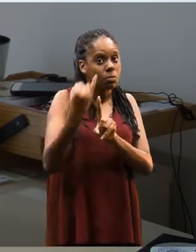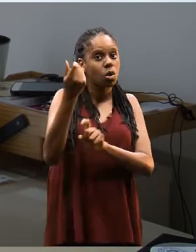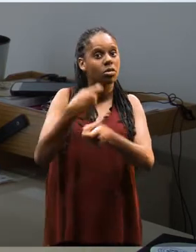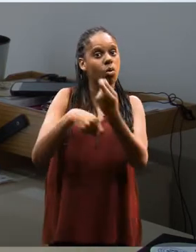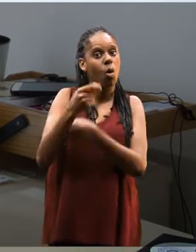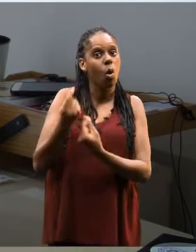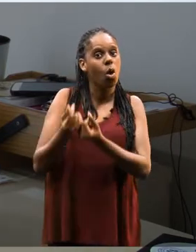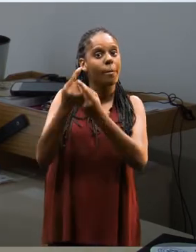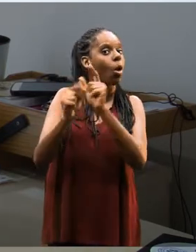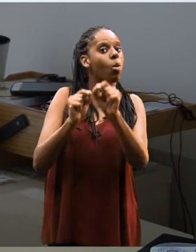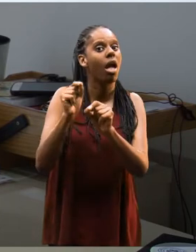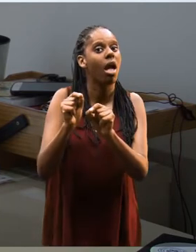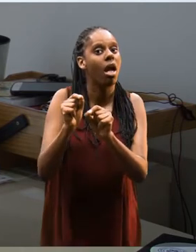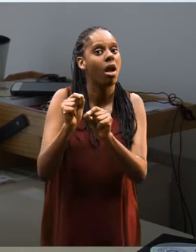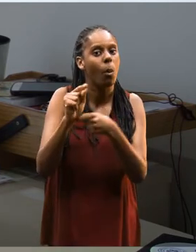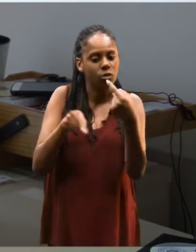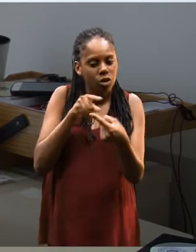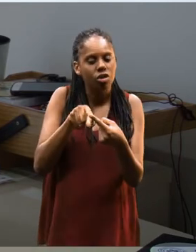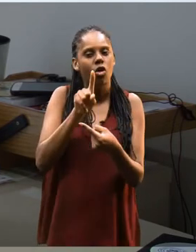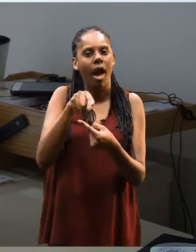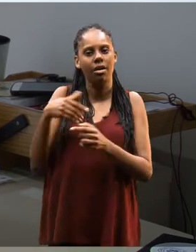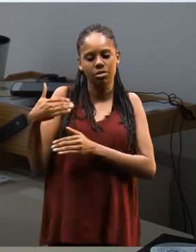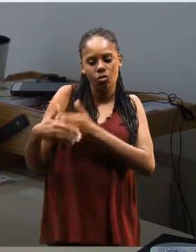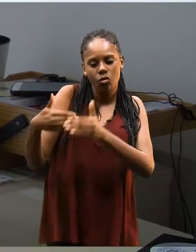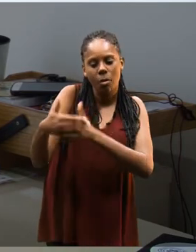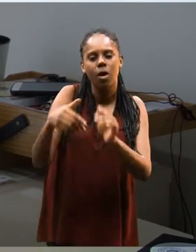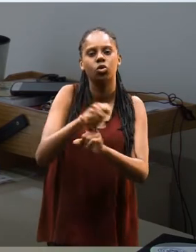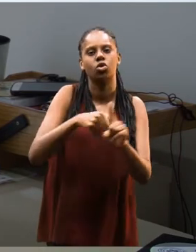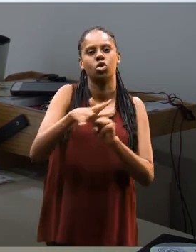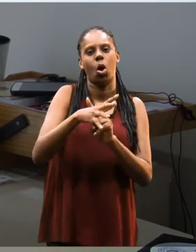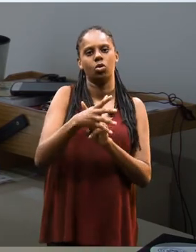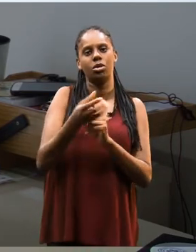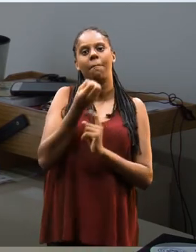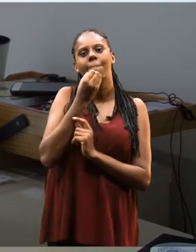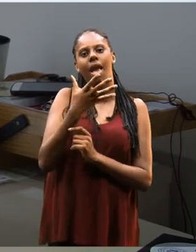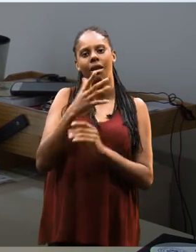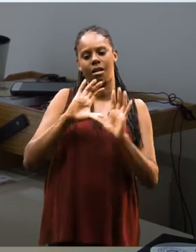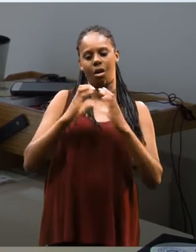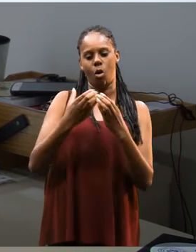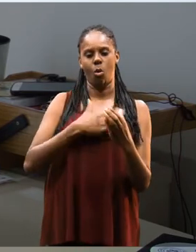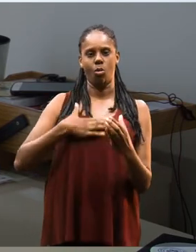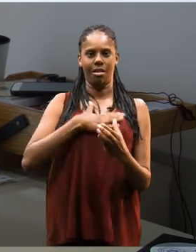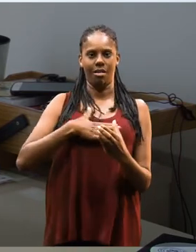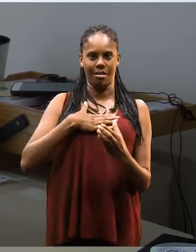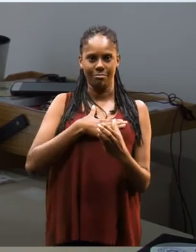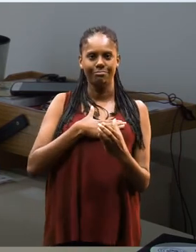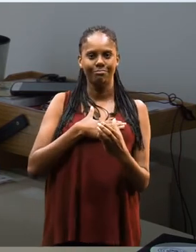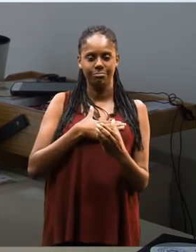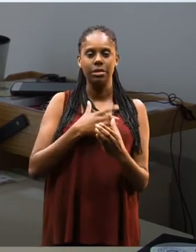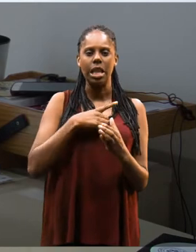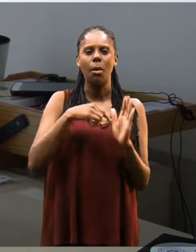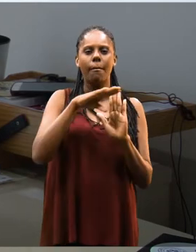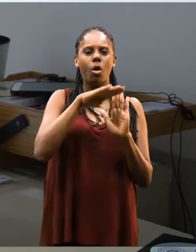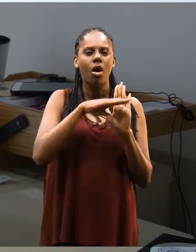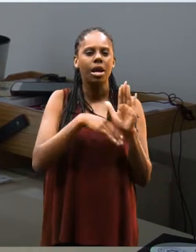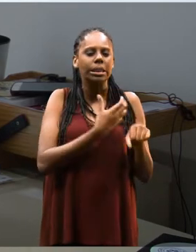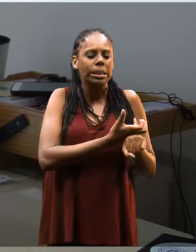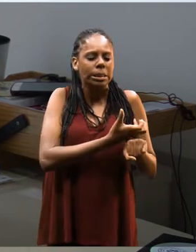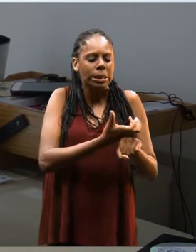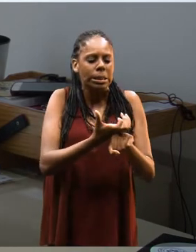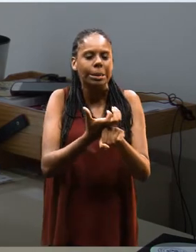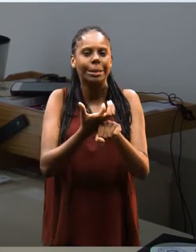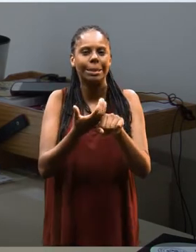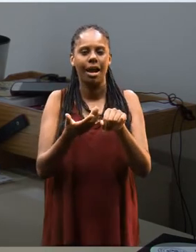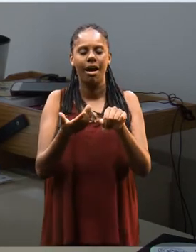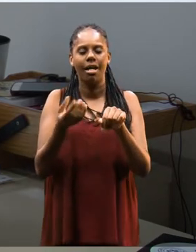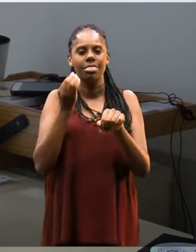fundamental da economia é gerar desenvolvimento socioeconômico e bem-estar para a comunidade. Então nós temos um programa de